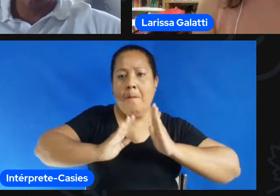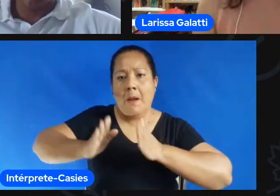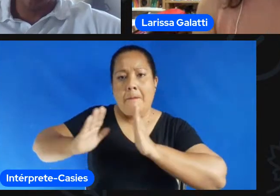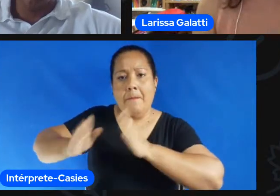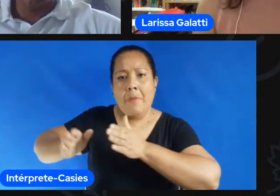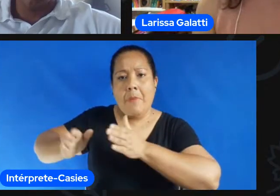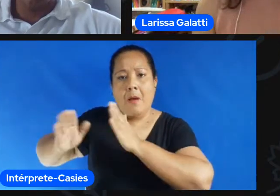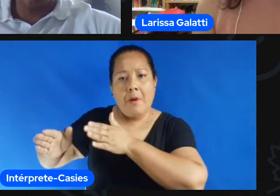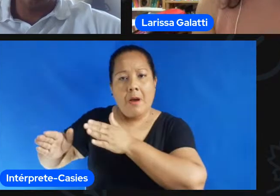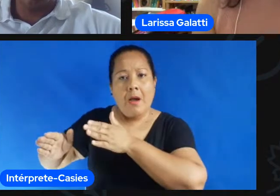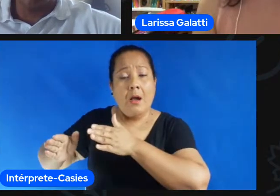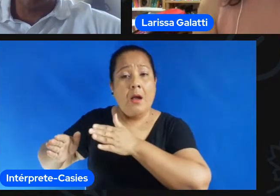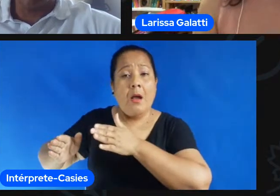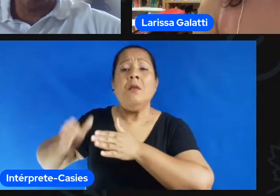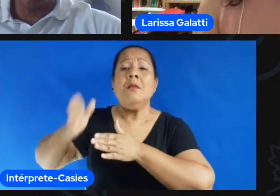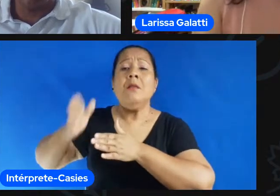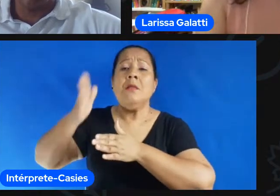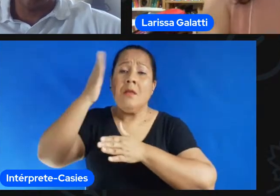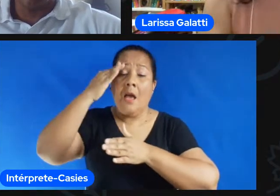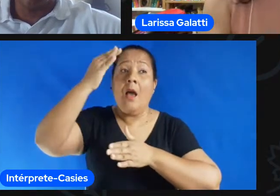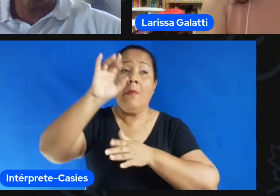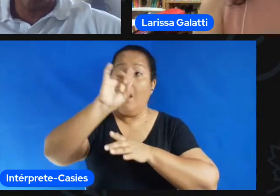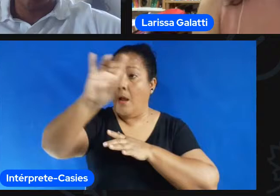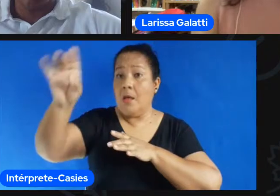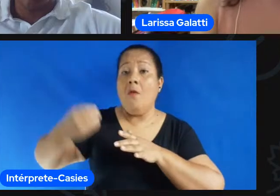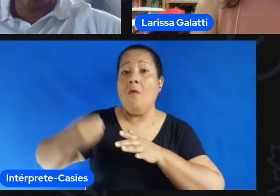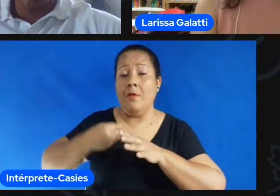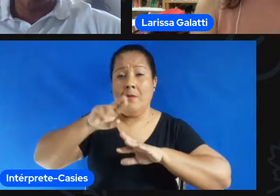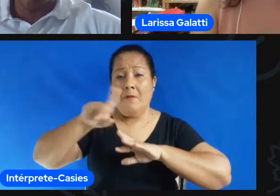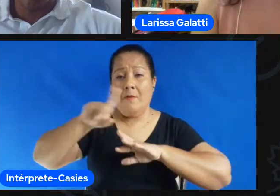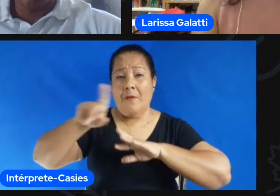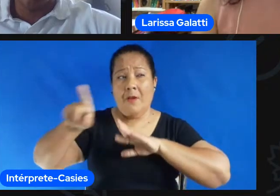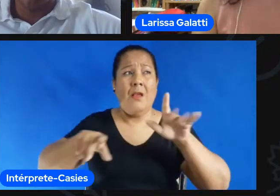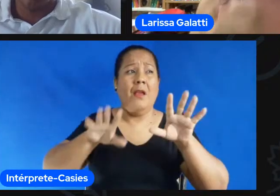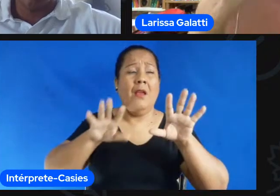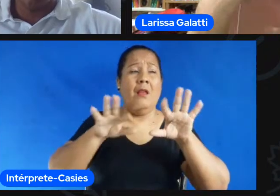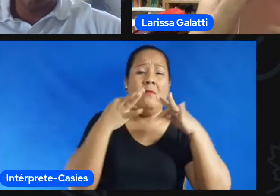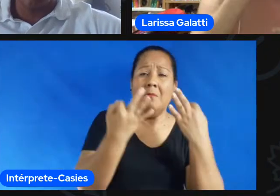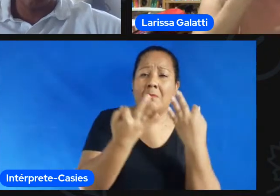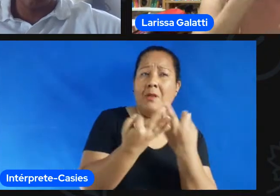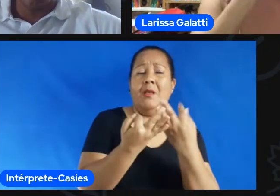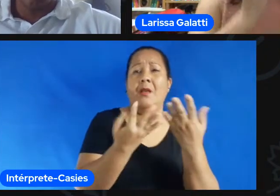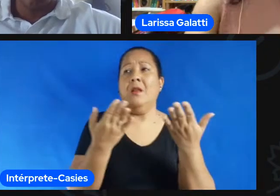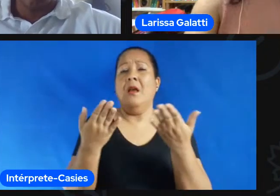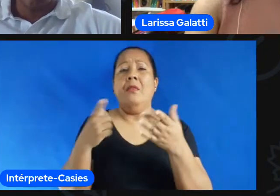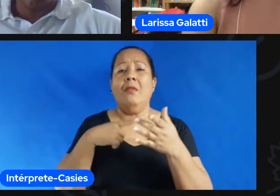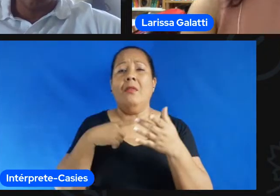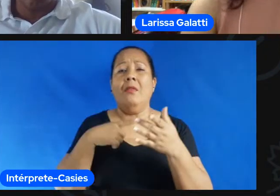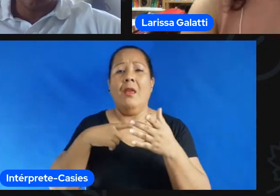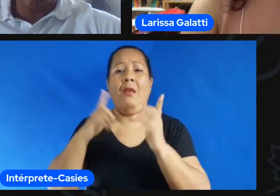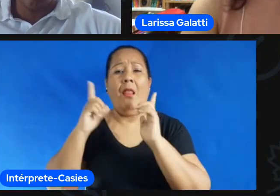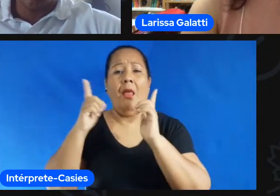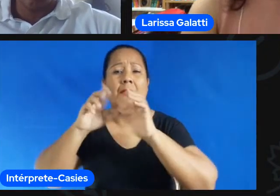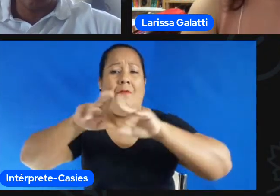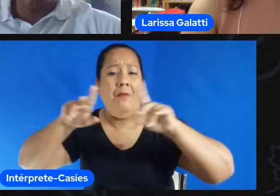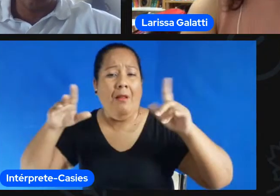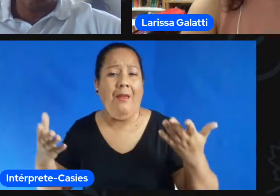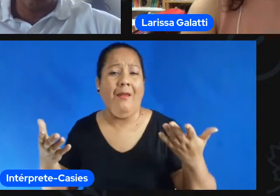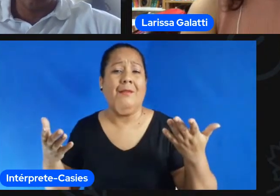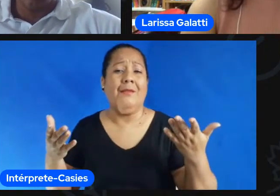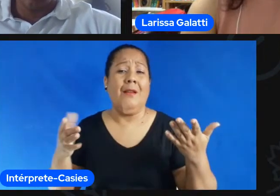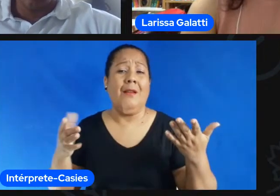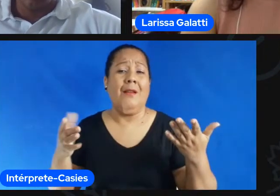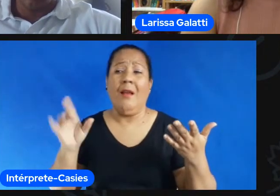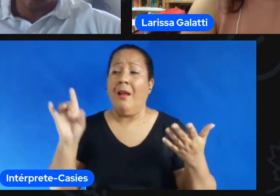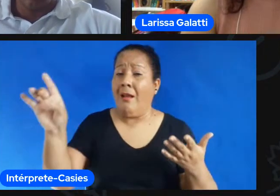necessidades na vida né a gente tem família a gente tem lazer a gente tem uma série de outras questões então nem sempre é